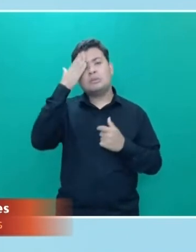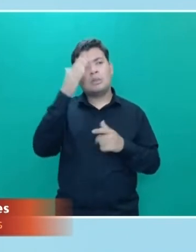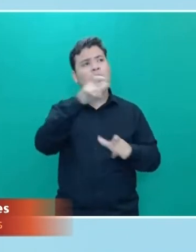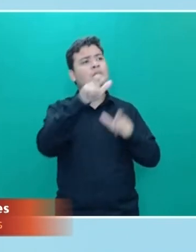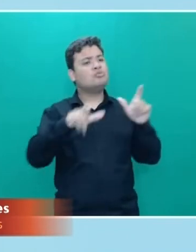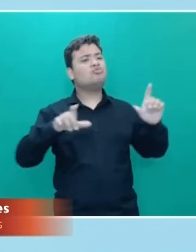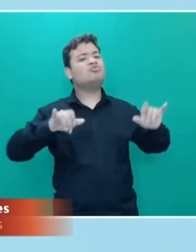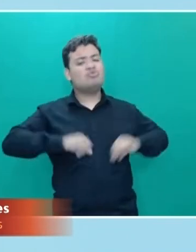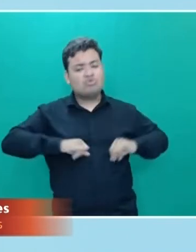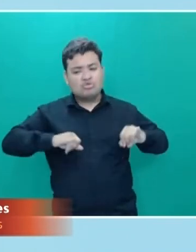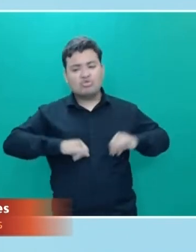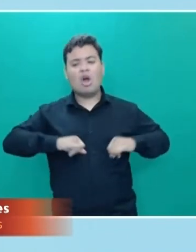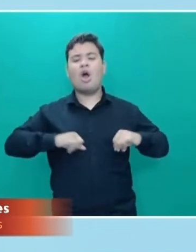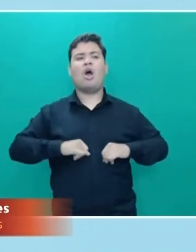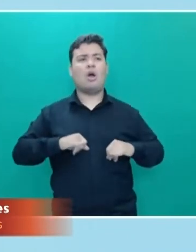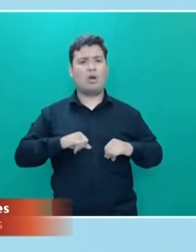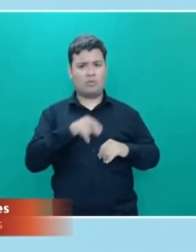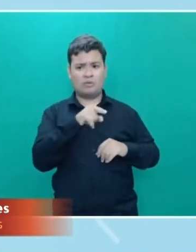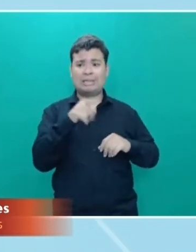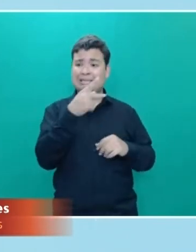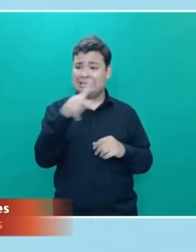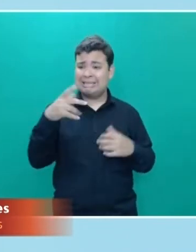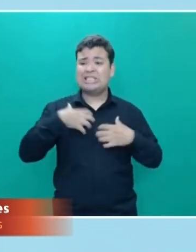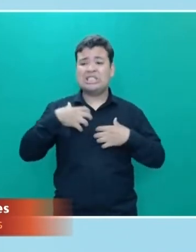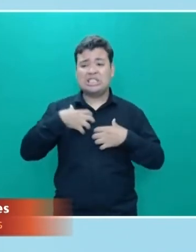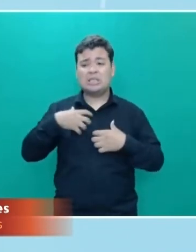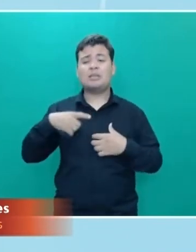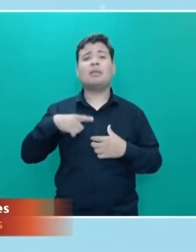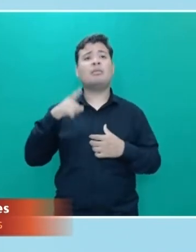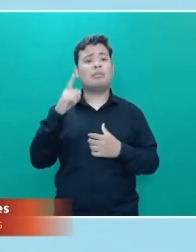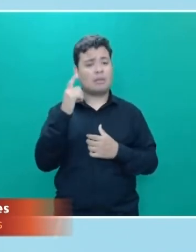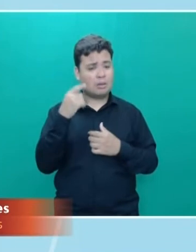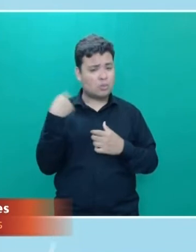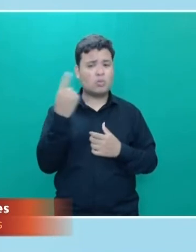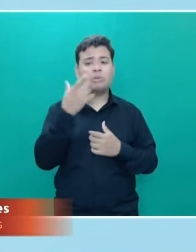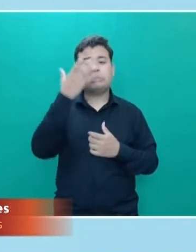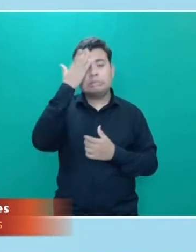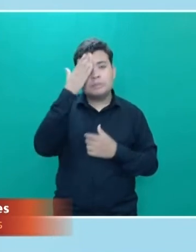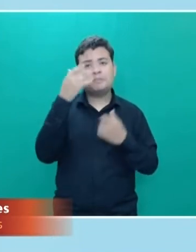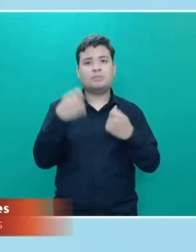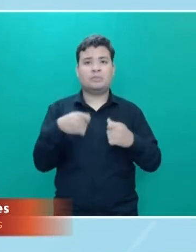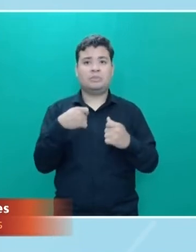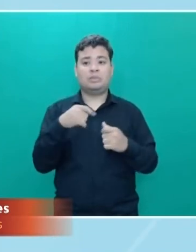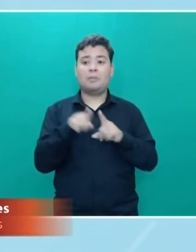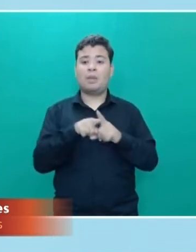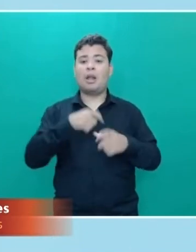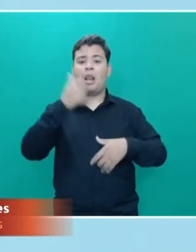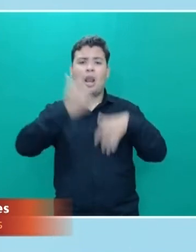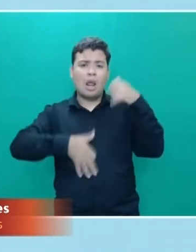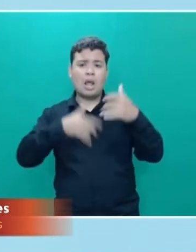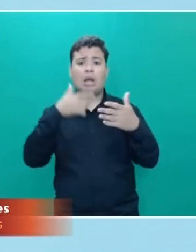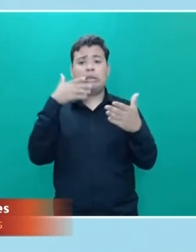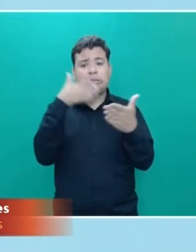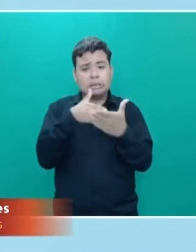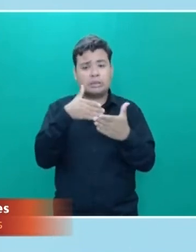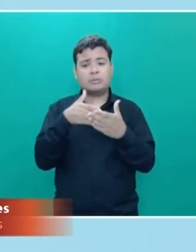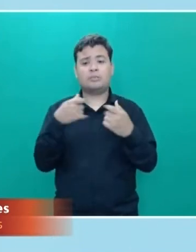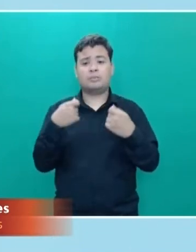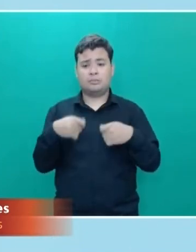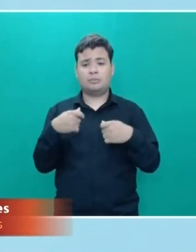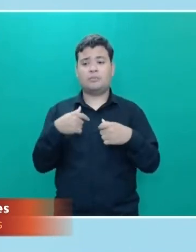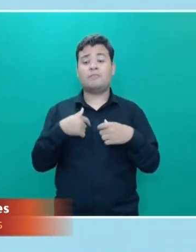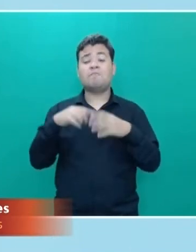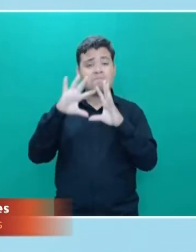que o outro também tem sentimento, e estabelecer ali limites na nossa fala. Para finalizar, a